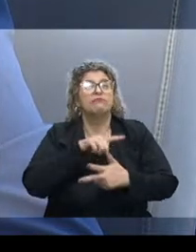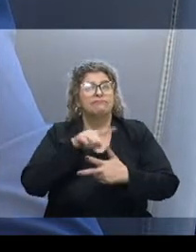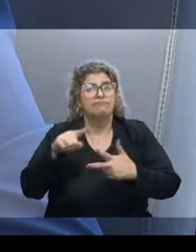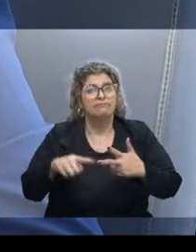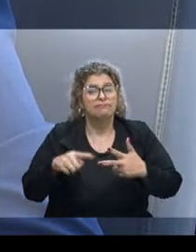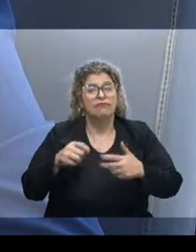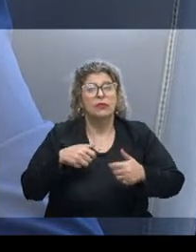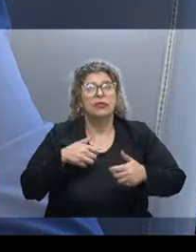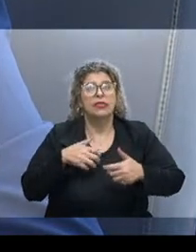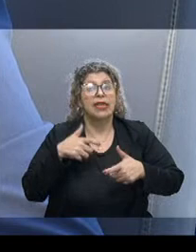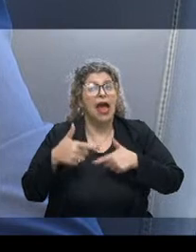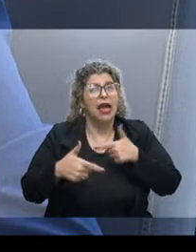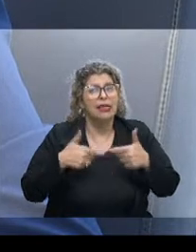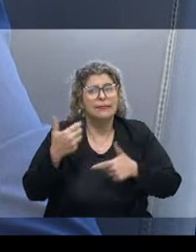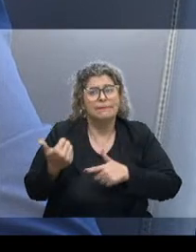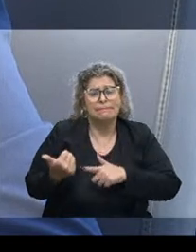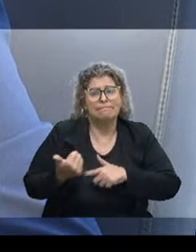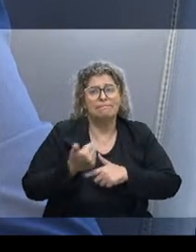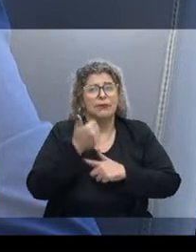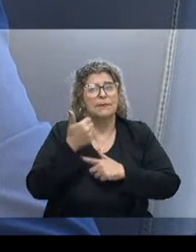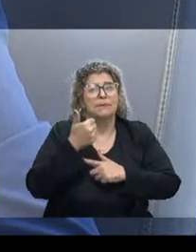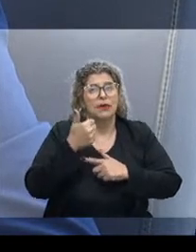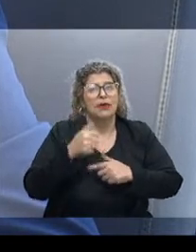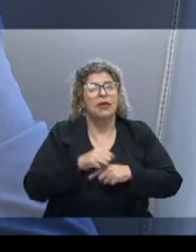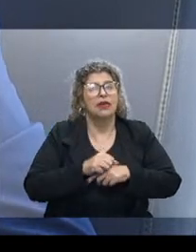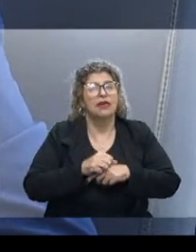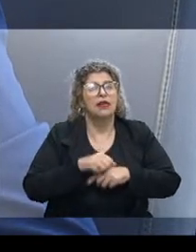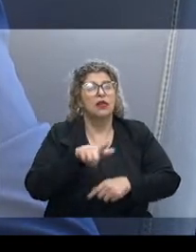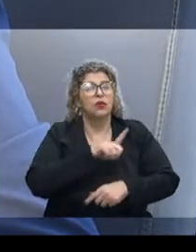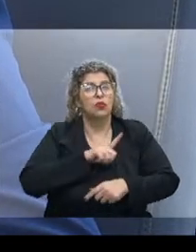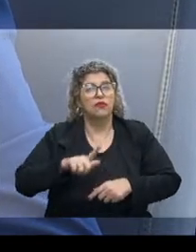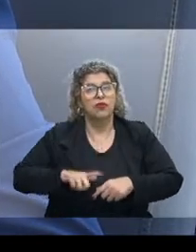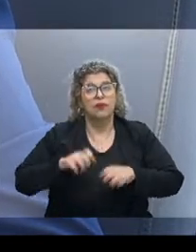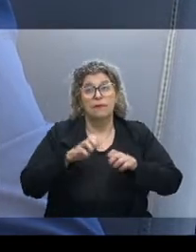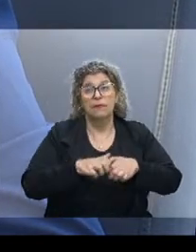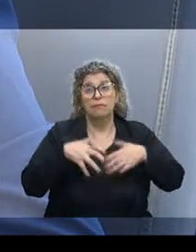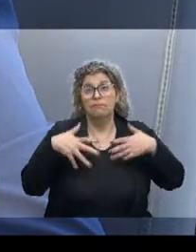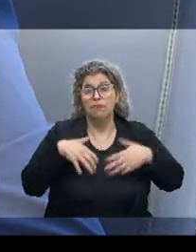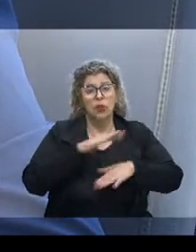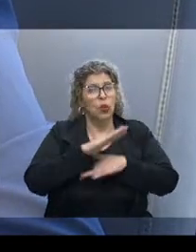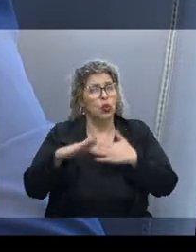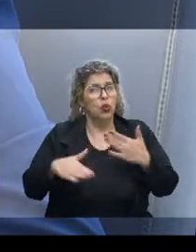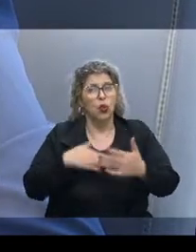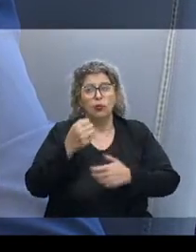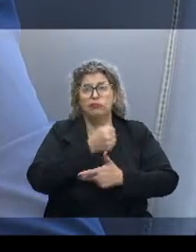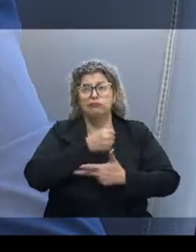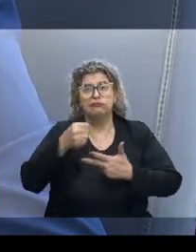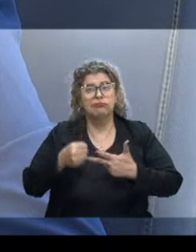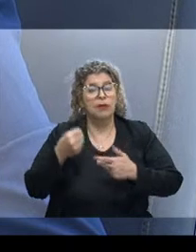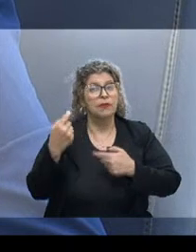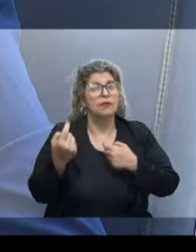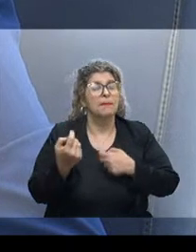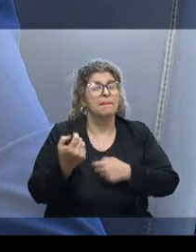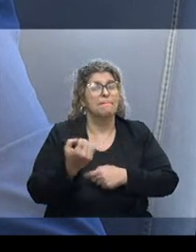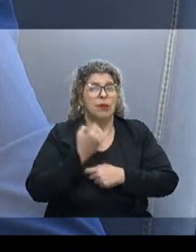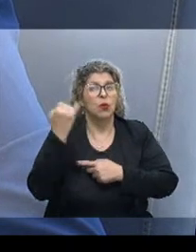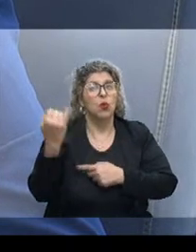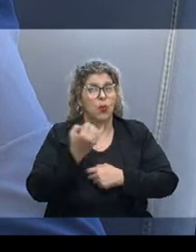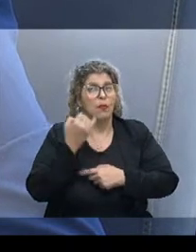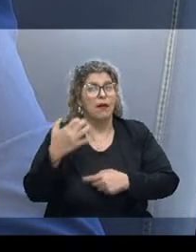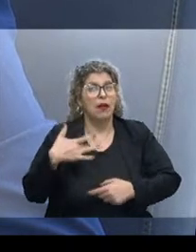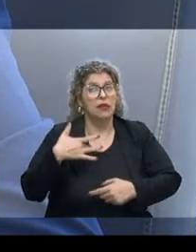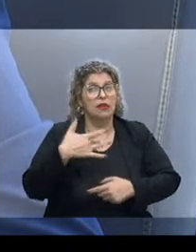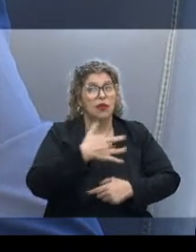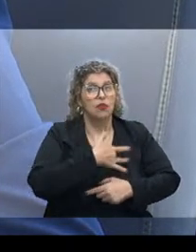vista da ação primeira do governo do Estado, com a Assembleia Legislativa, com os demais poderes, de se preocupar com a saúde das pessoas.